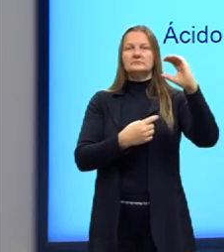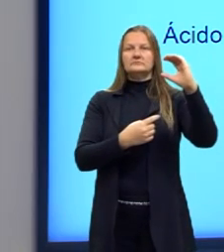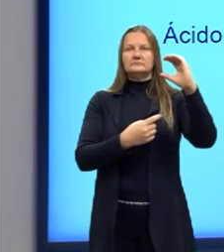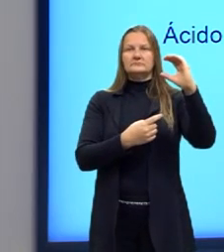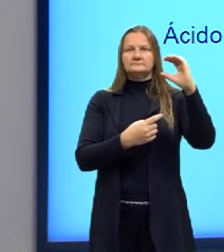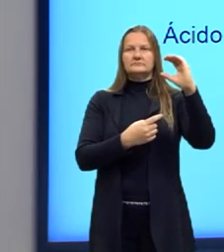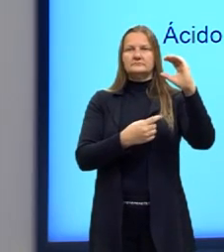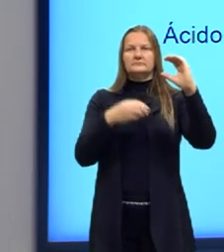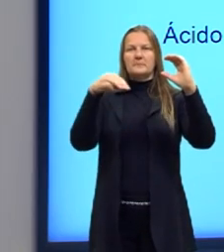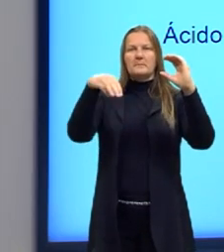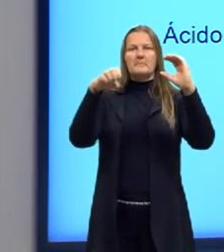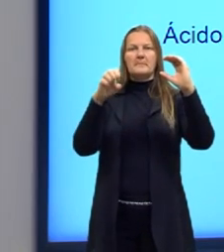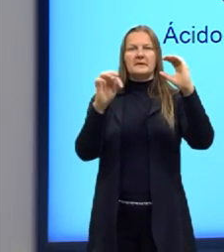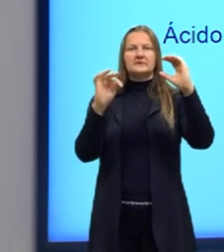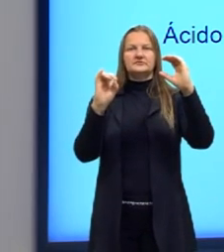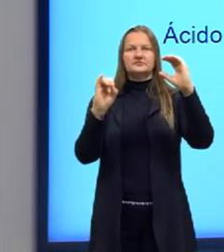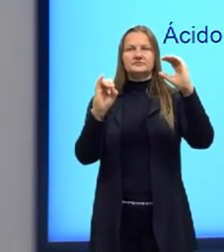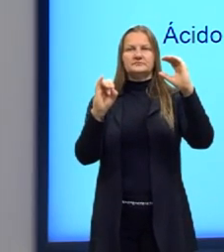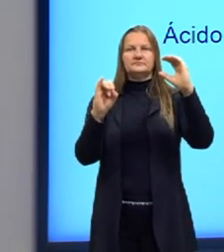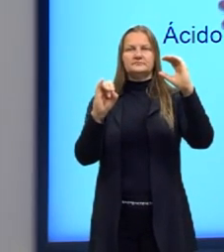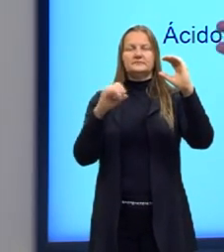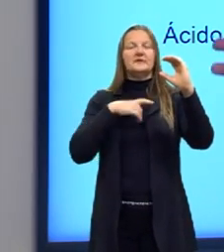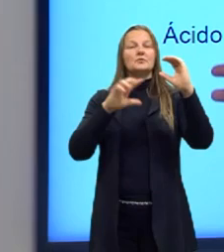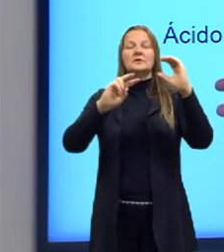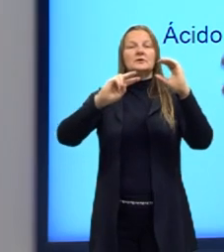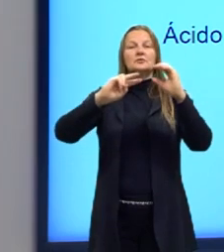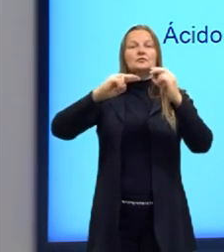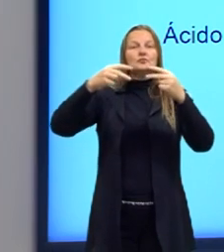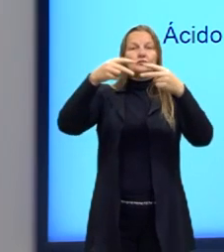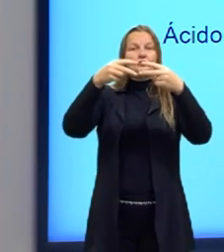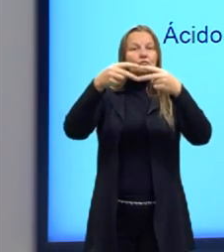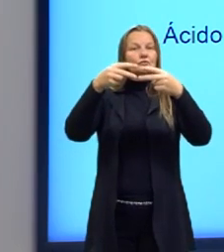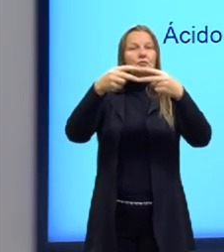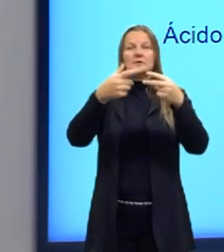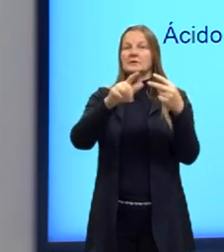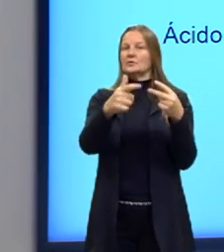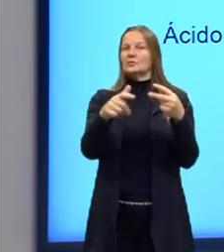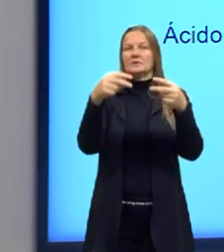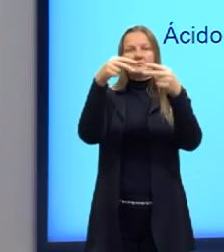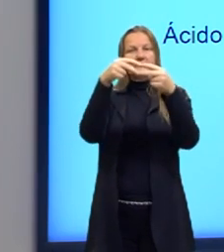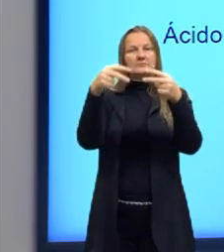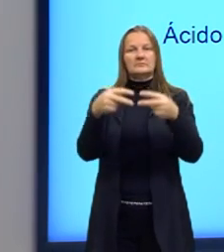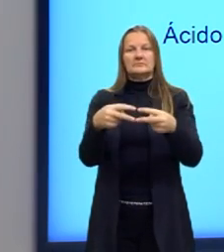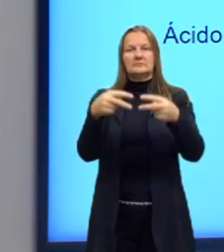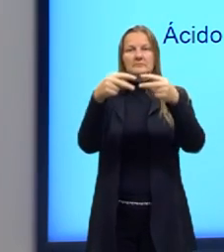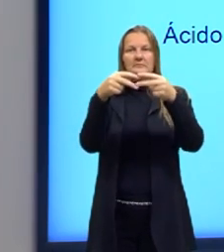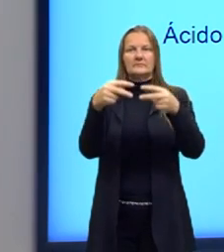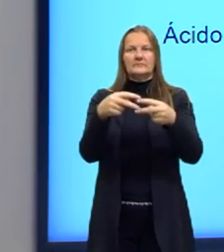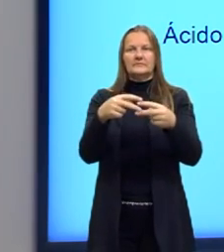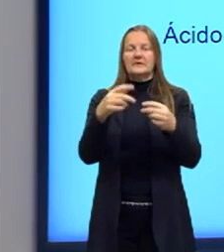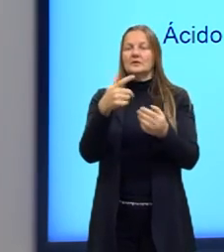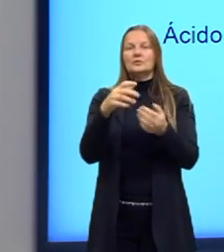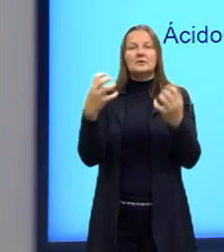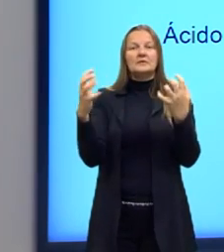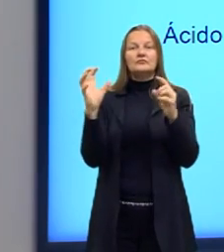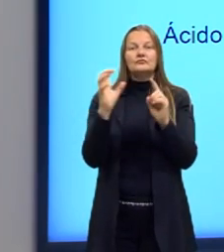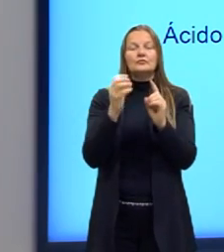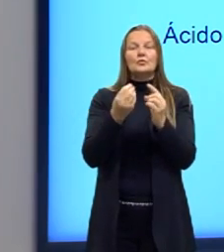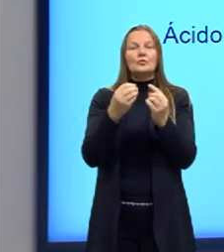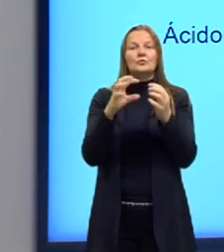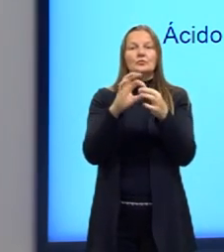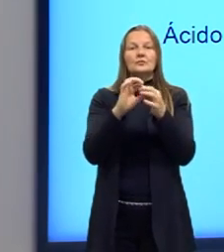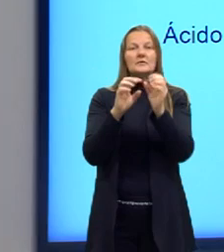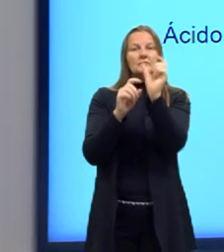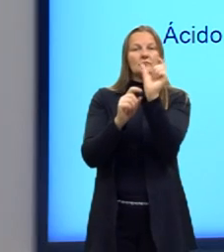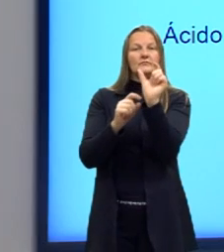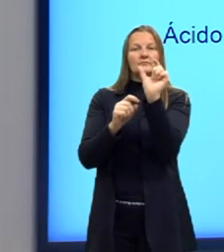ser met. Não tem ligação dupla entre carbonos, porque essa ligação dupla ela não influencia no infixo,